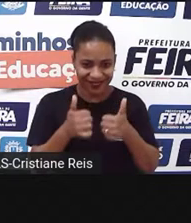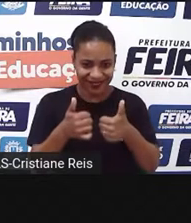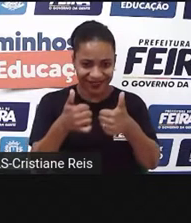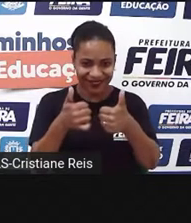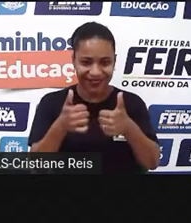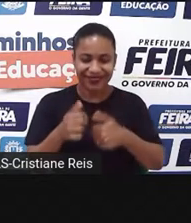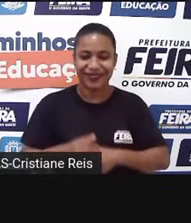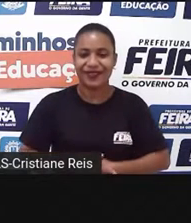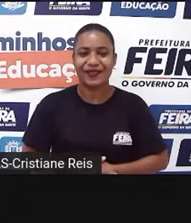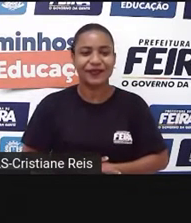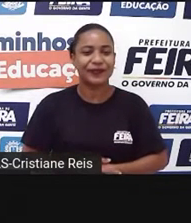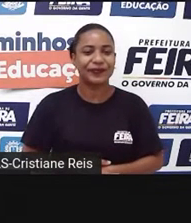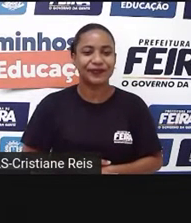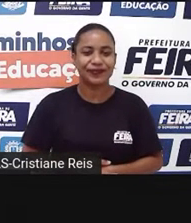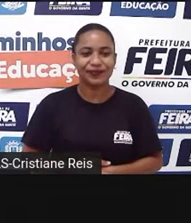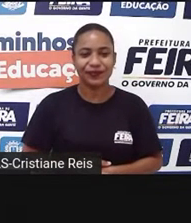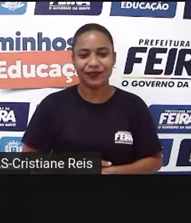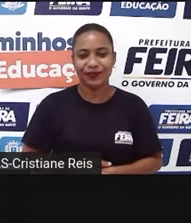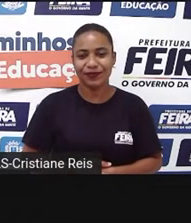Let's go! Vamos lá!